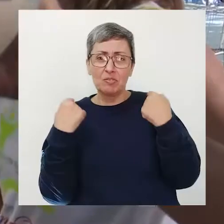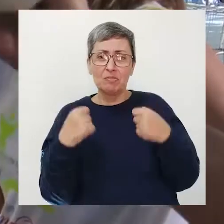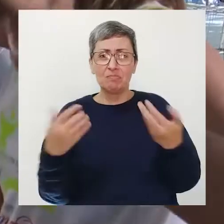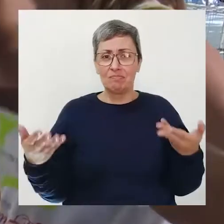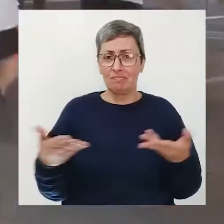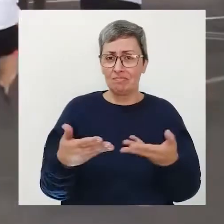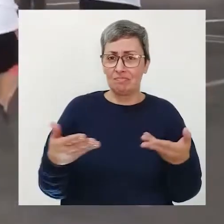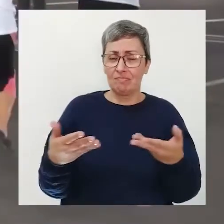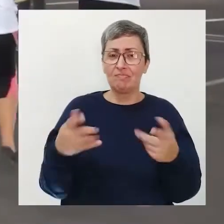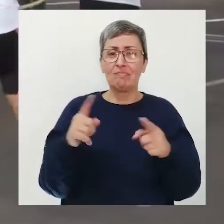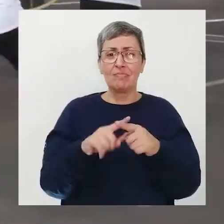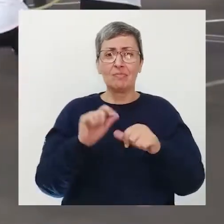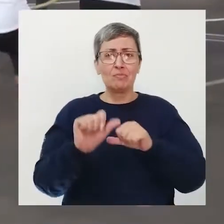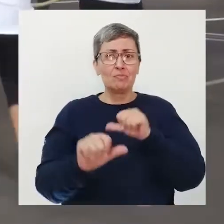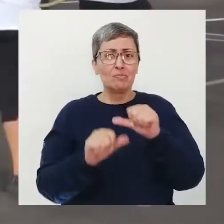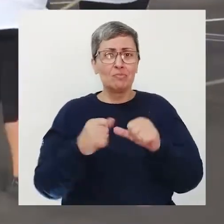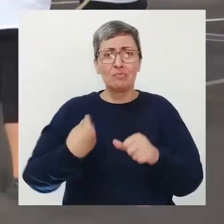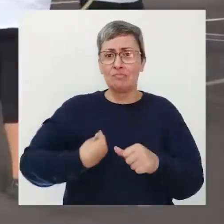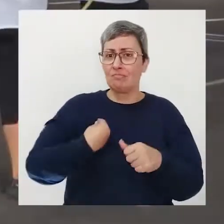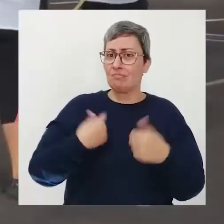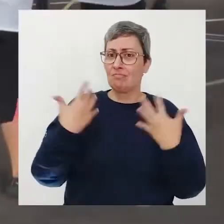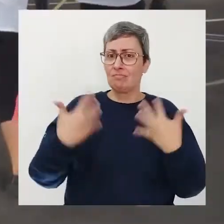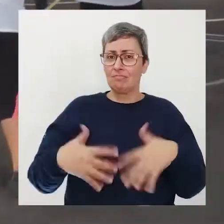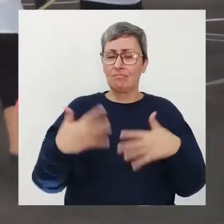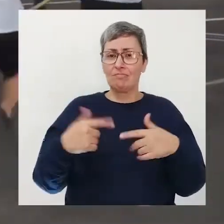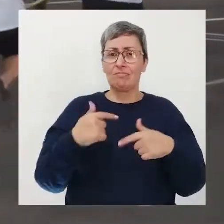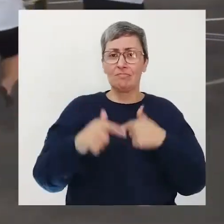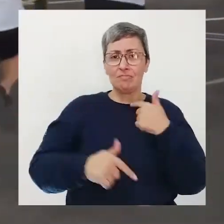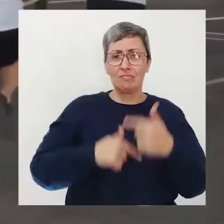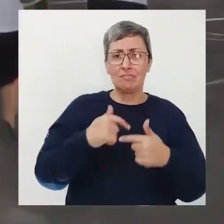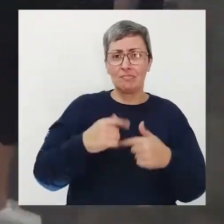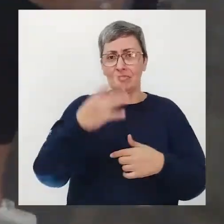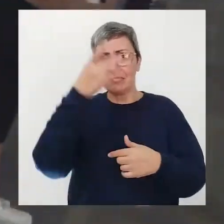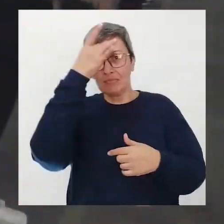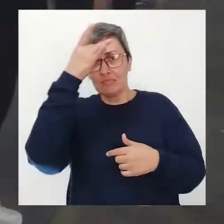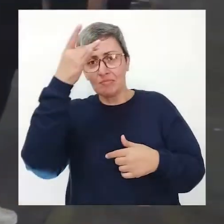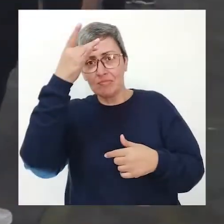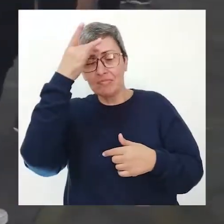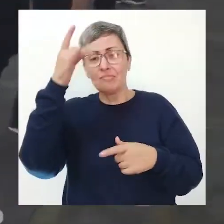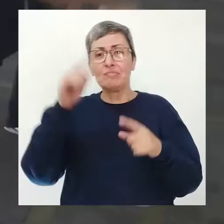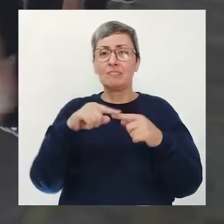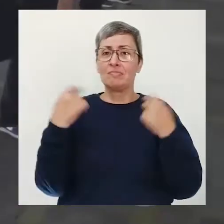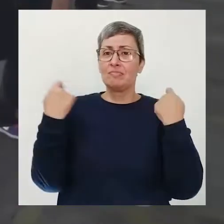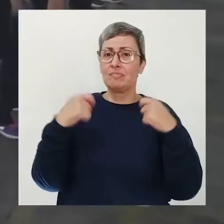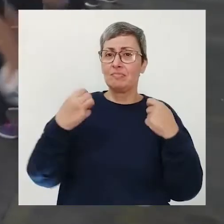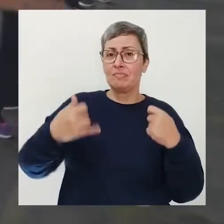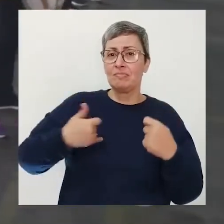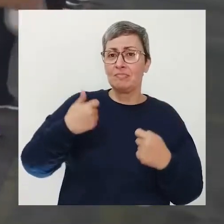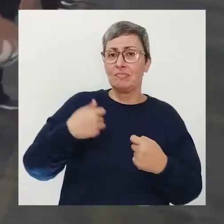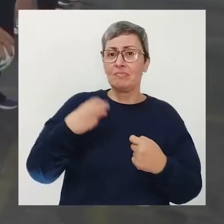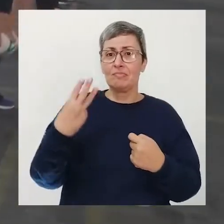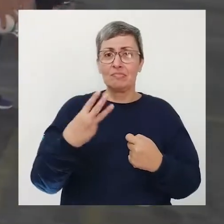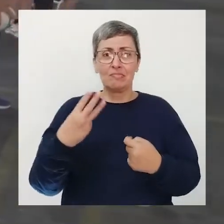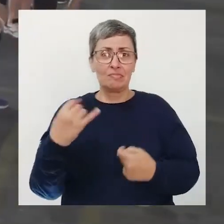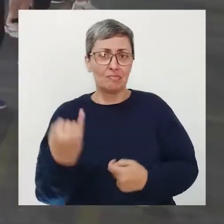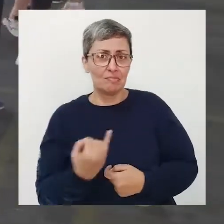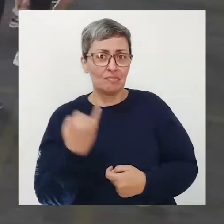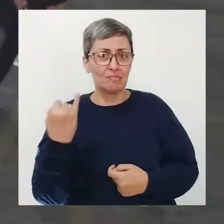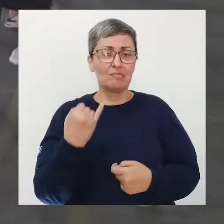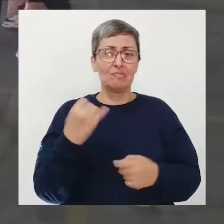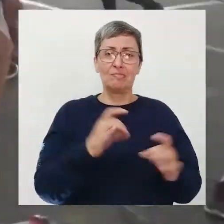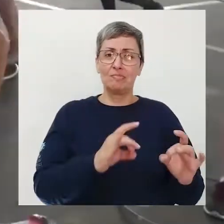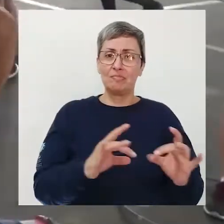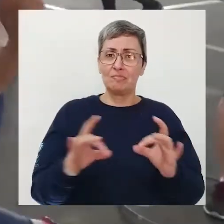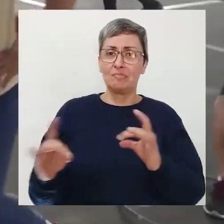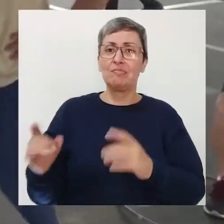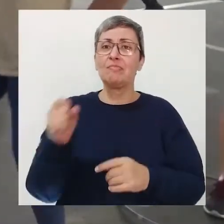que a atividade física na terceira idade é muito importante para a rotina dos idosos começou 11 anos atrás através do projeto